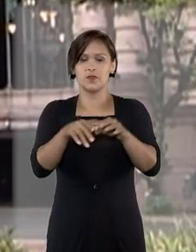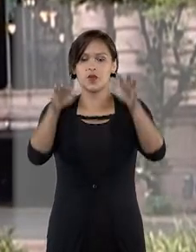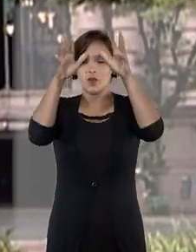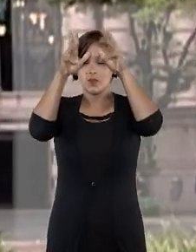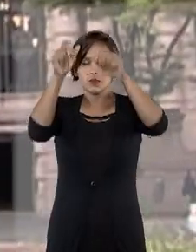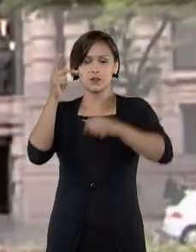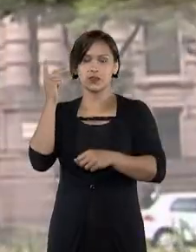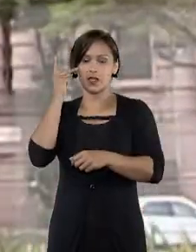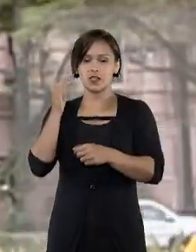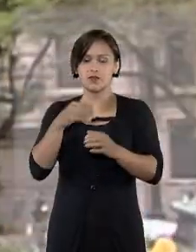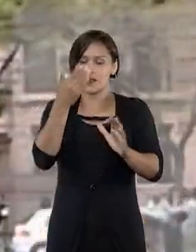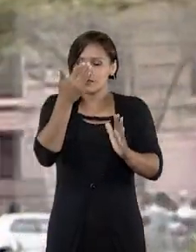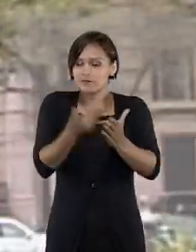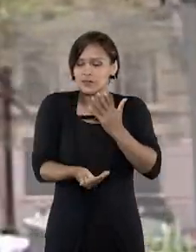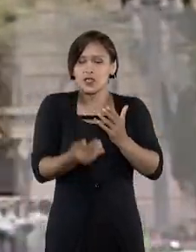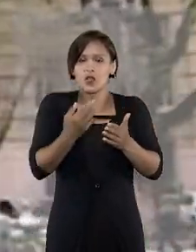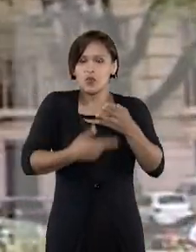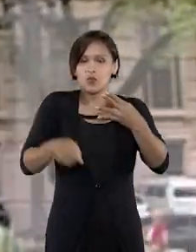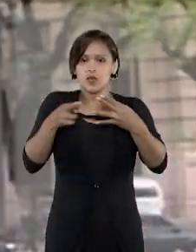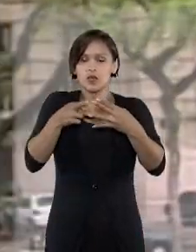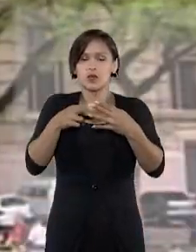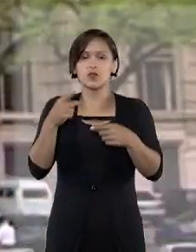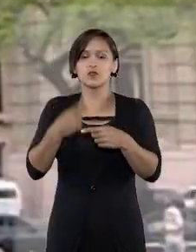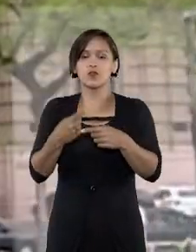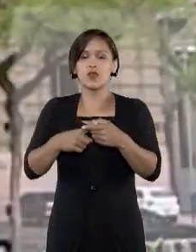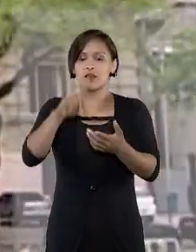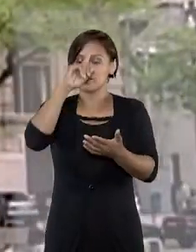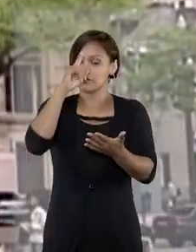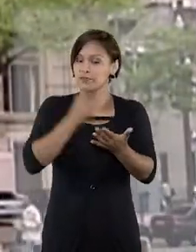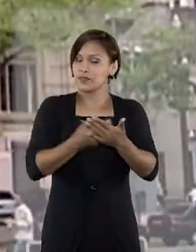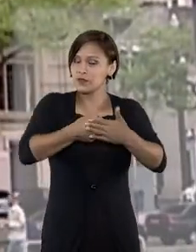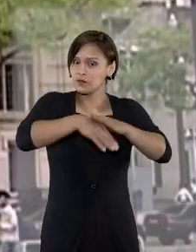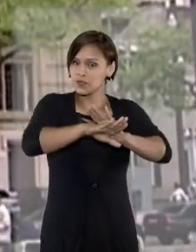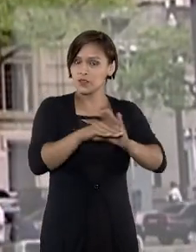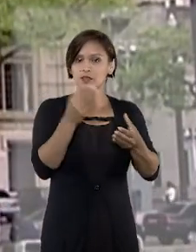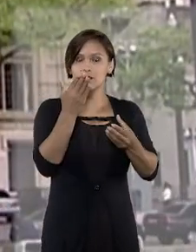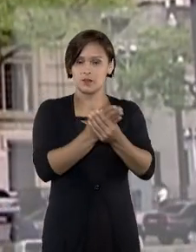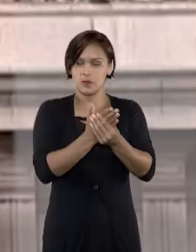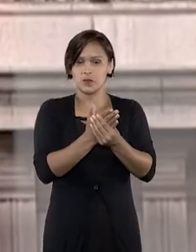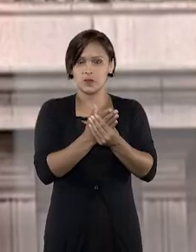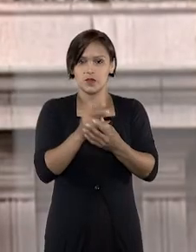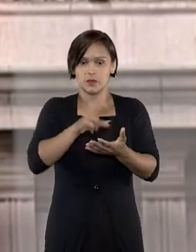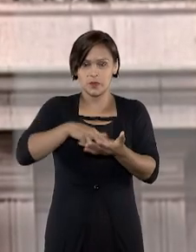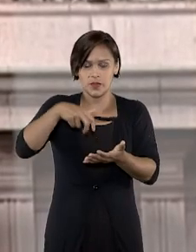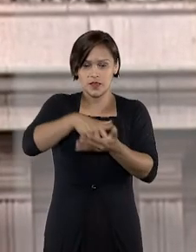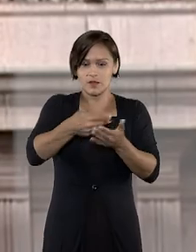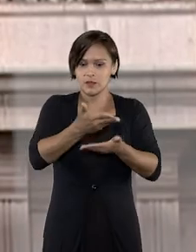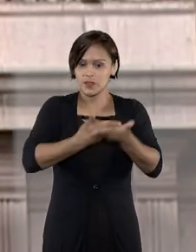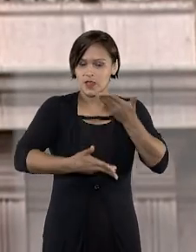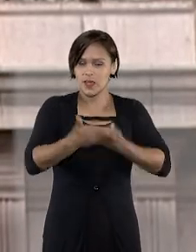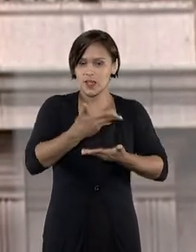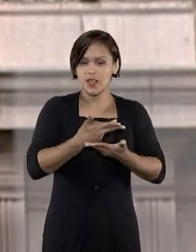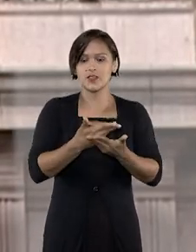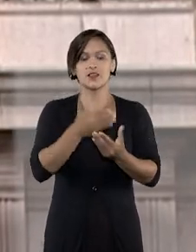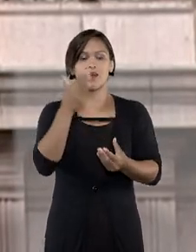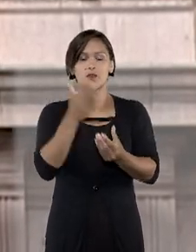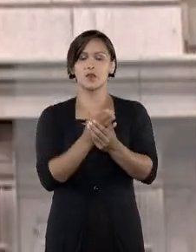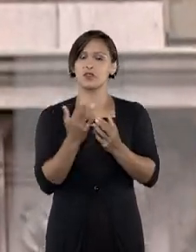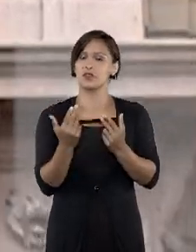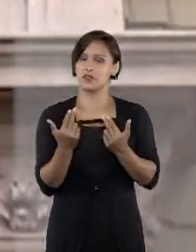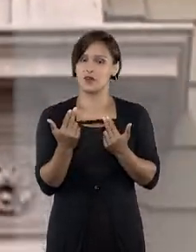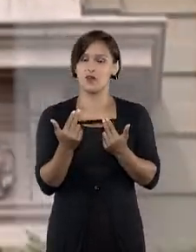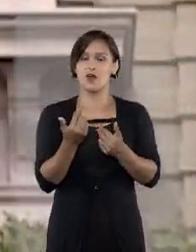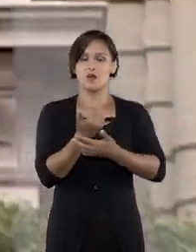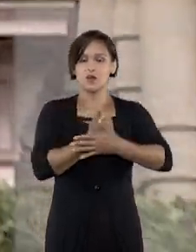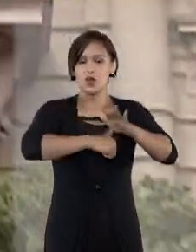de São Paulo negou o recurso porque, embora tivesse sido decretada a prescrição no processo penal relacionado ao mesmo caso, os